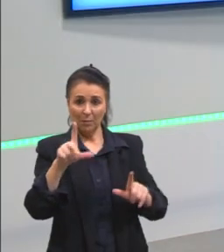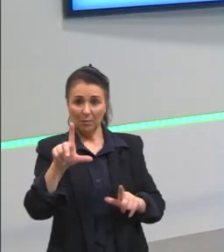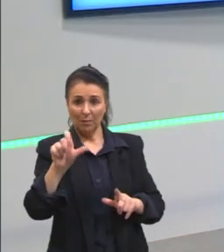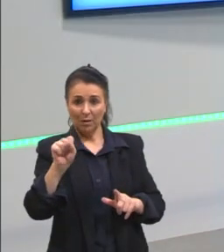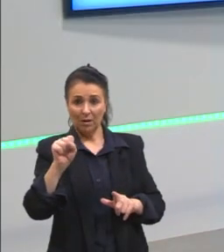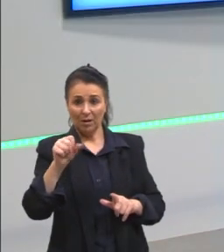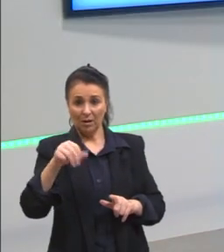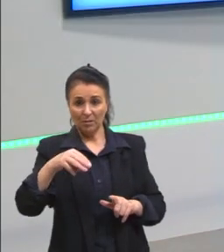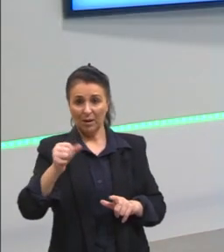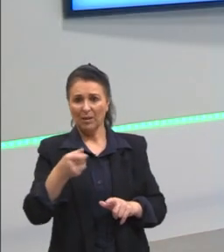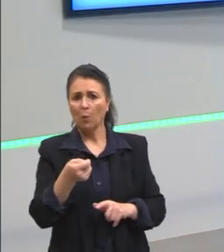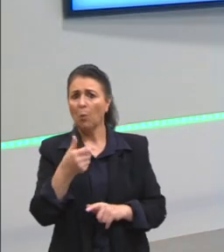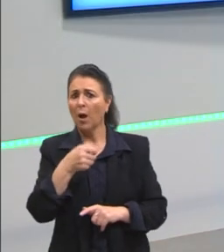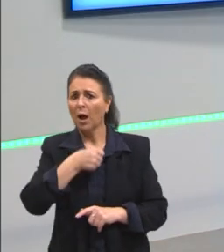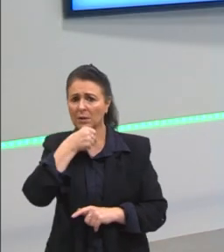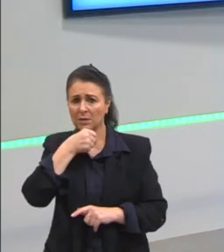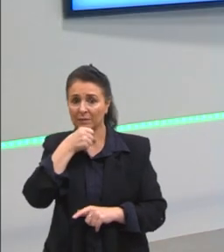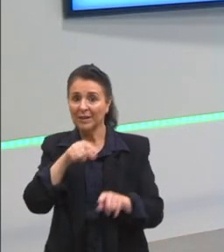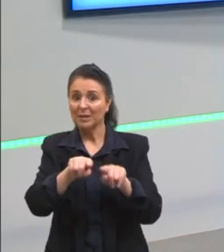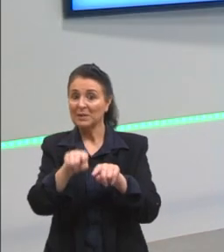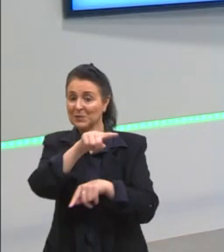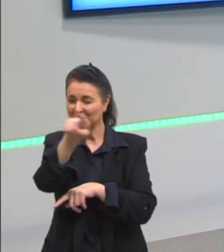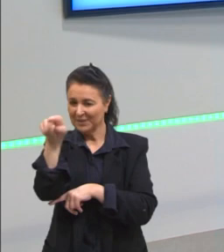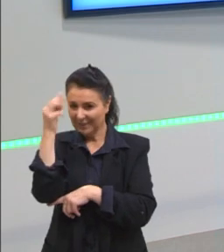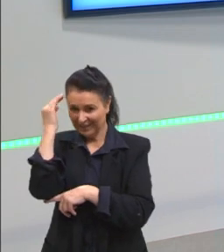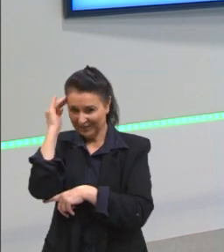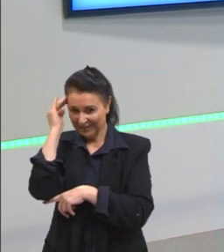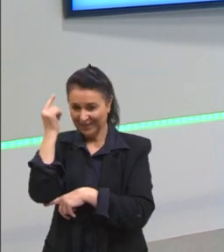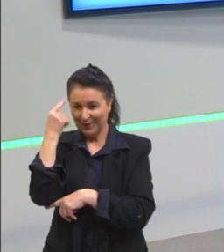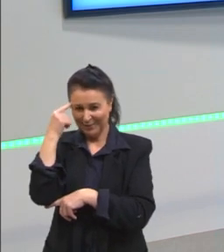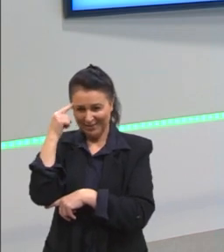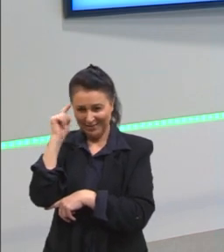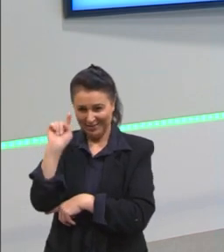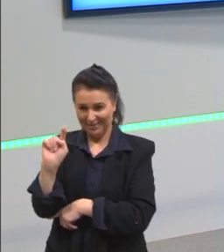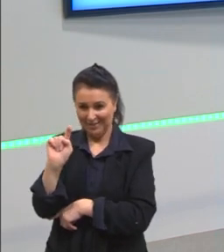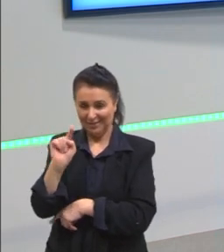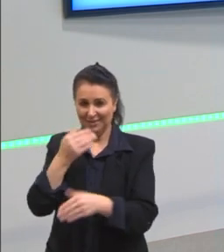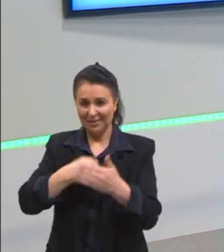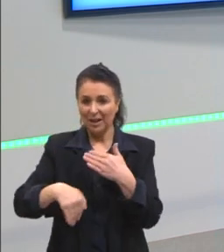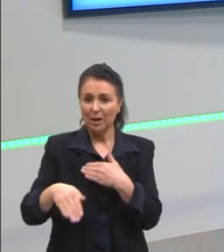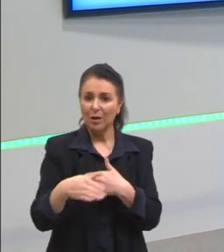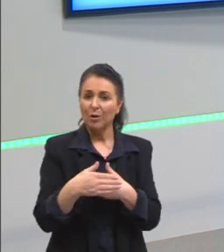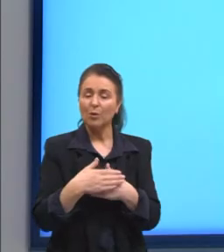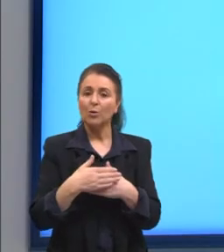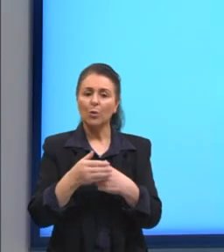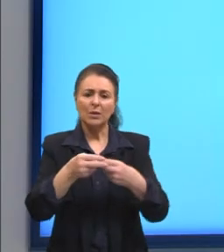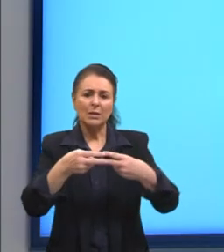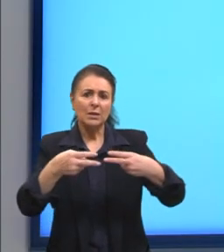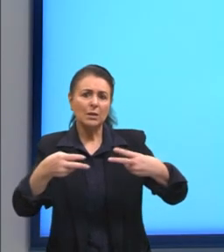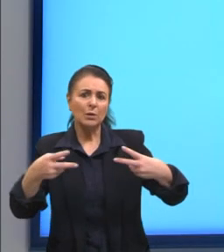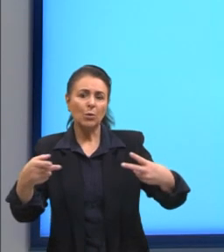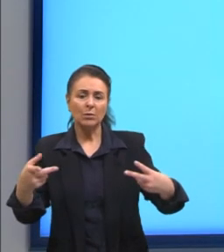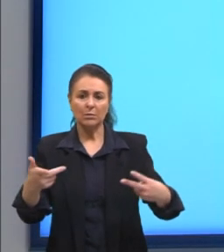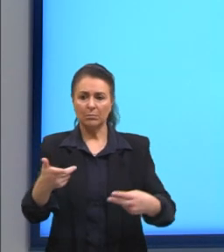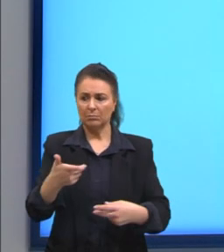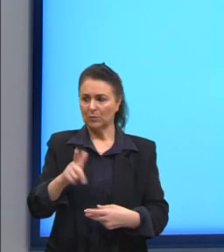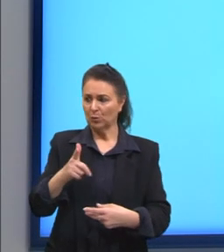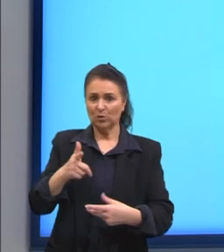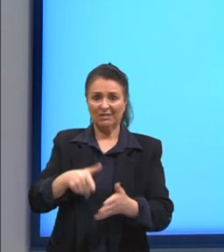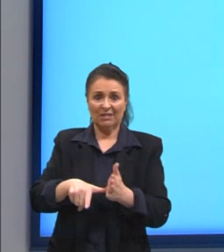entenderam a ideia aqui. A ideia aqui é o quê? Todas essas coisas que não existiam